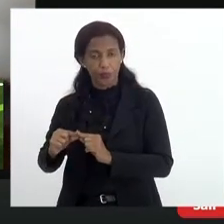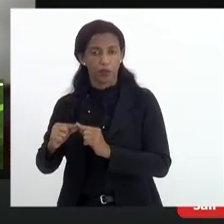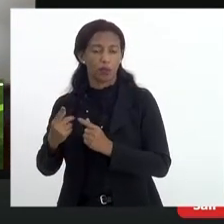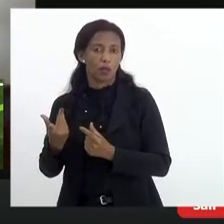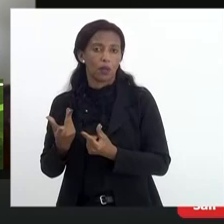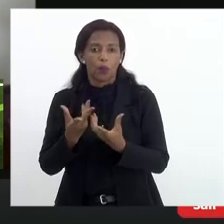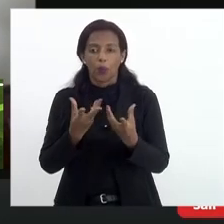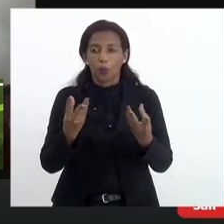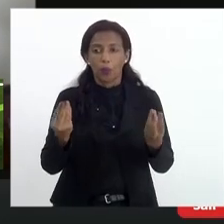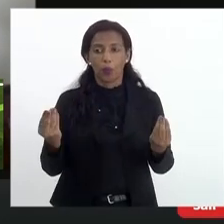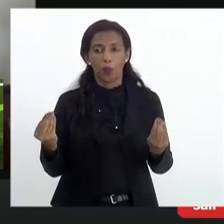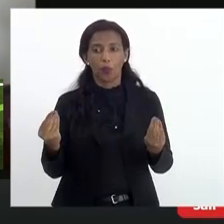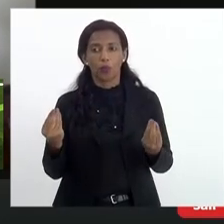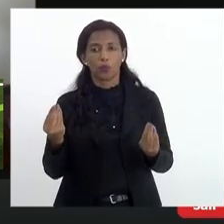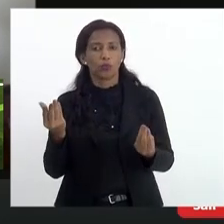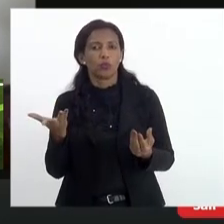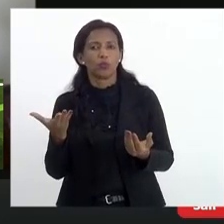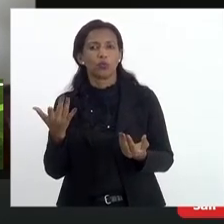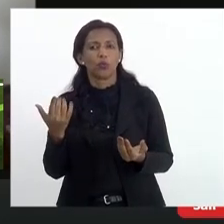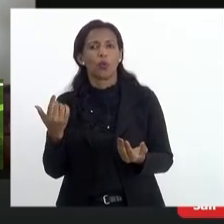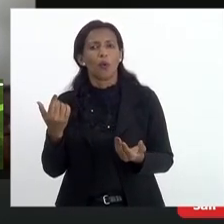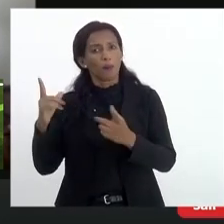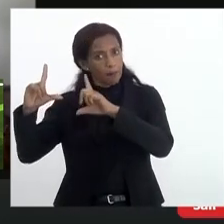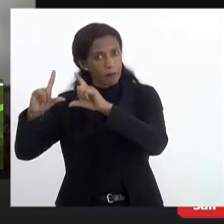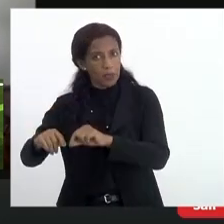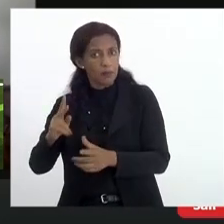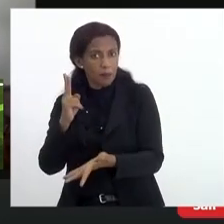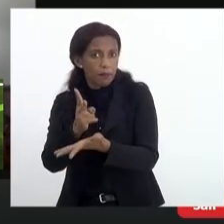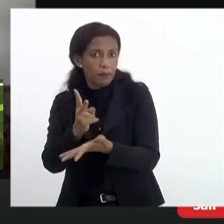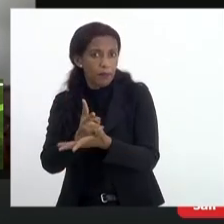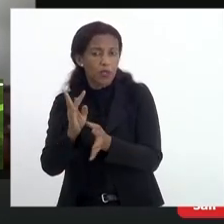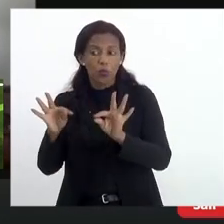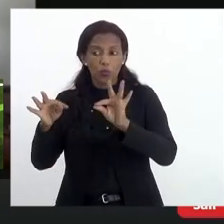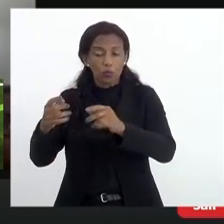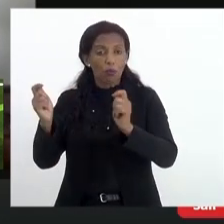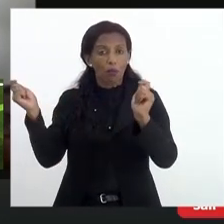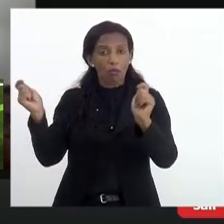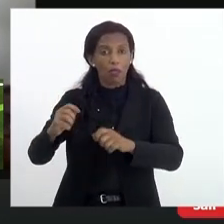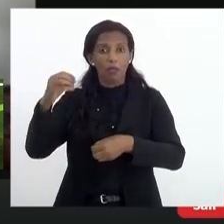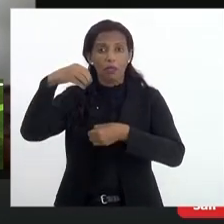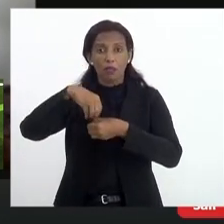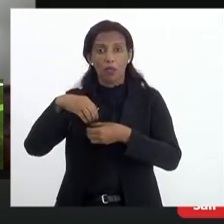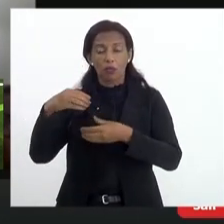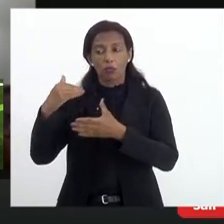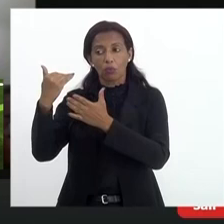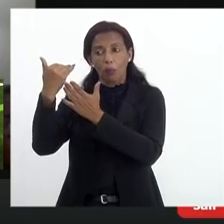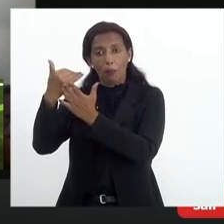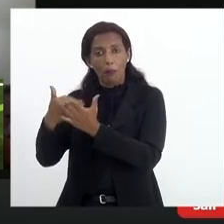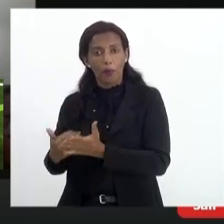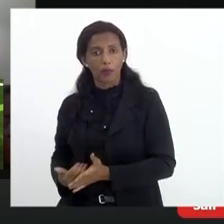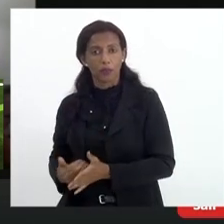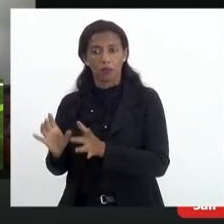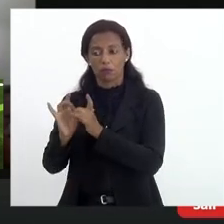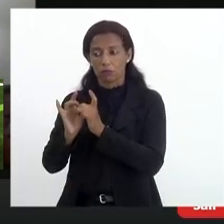muito, tentando minimizar mesmo tudo aquilo que a gente pode dentro do processo de autorização